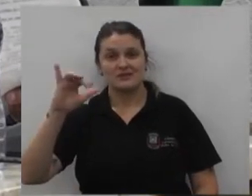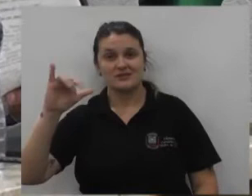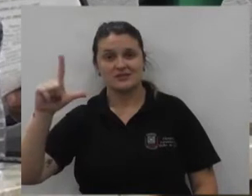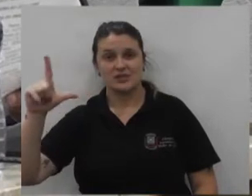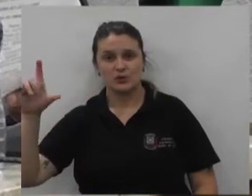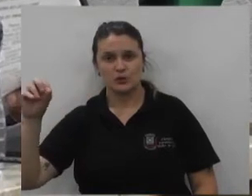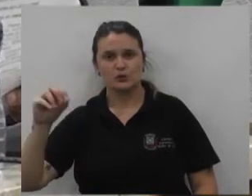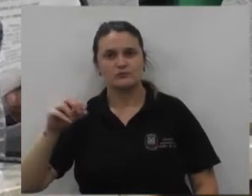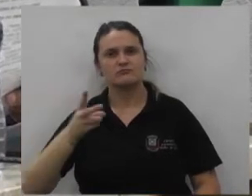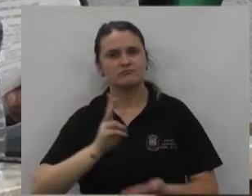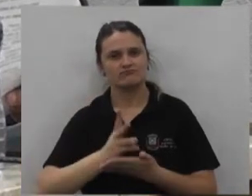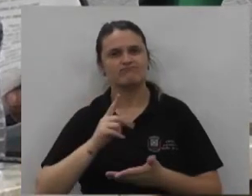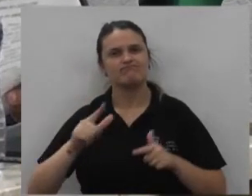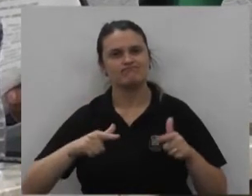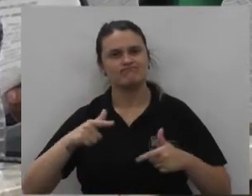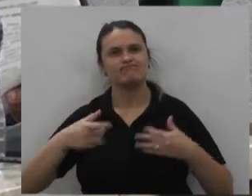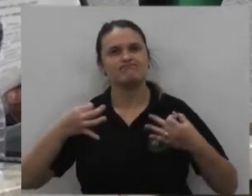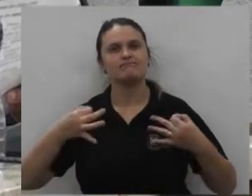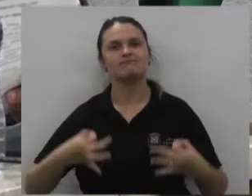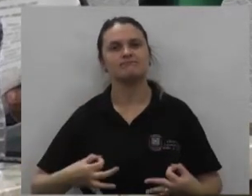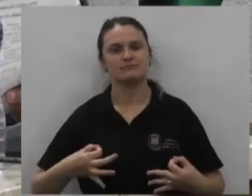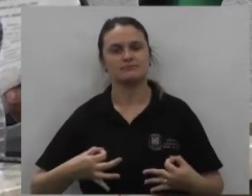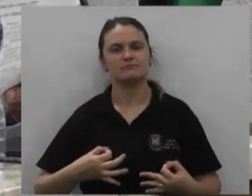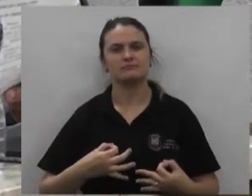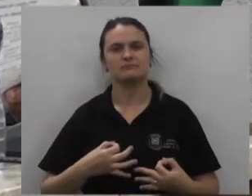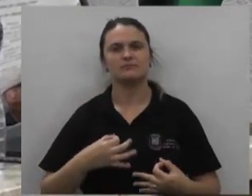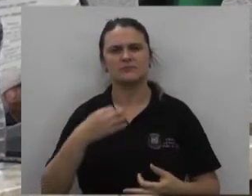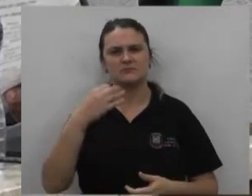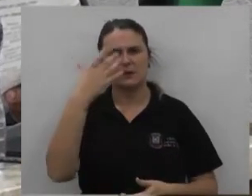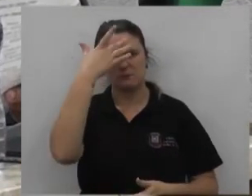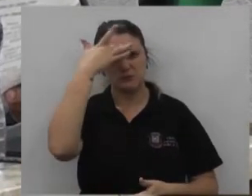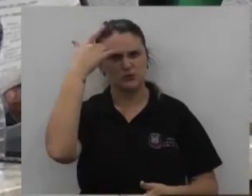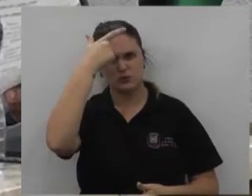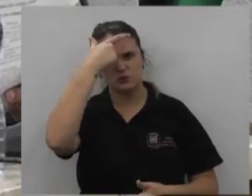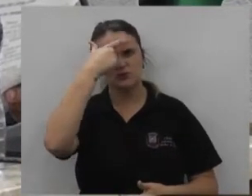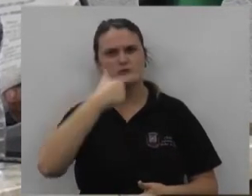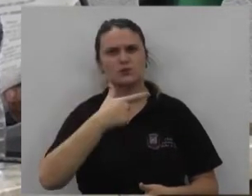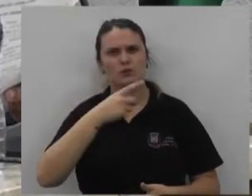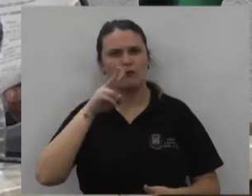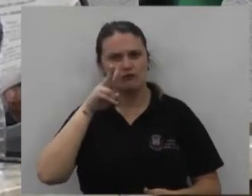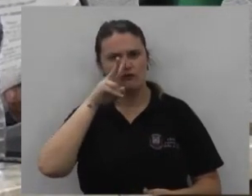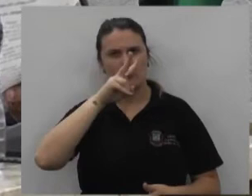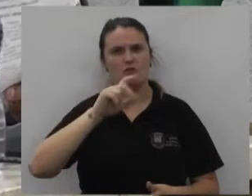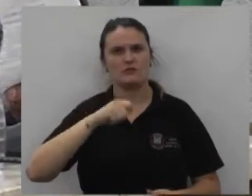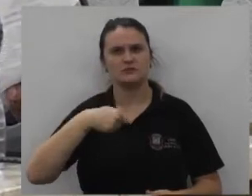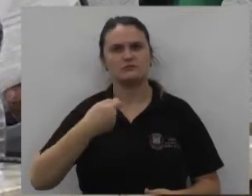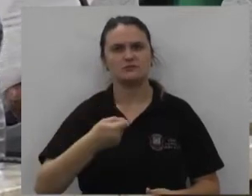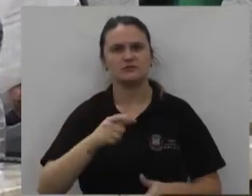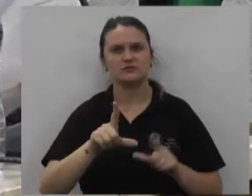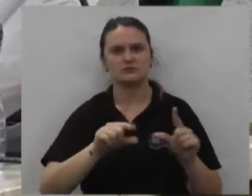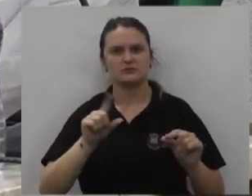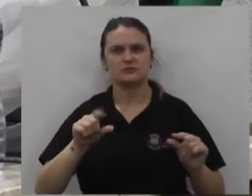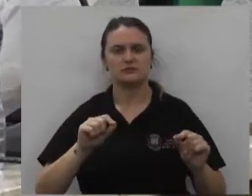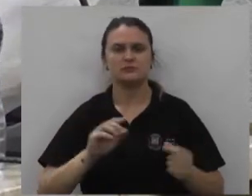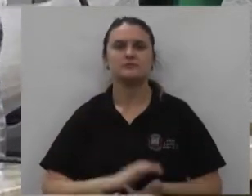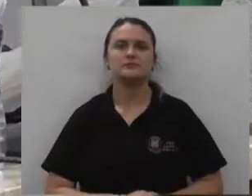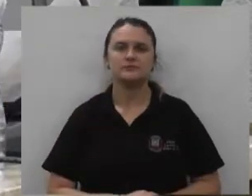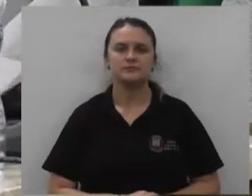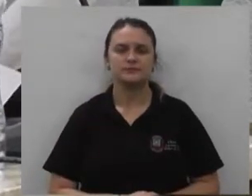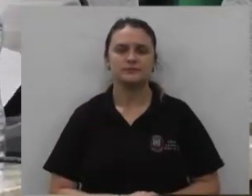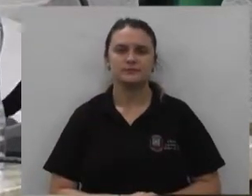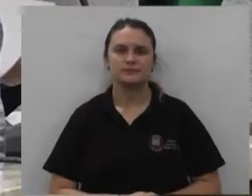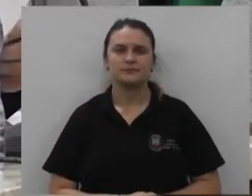honrar aquilo que ele tinha de melhor a honestidade o caráter e a personalidade forte na hora de tomar as decisões